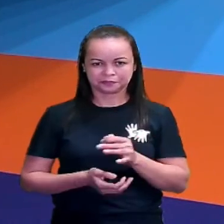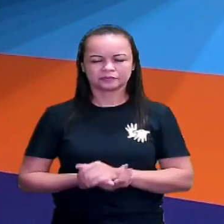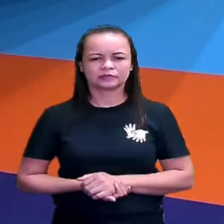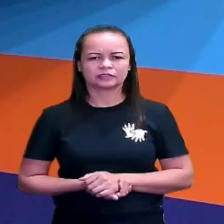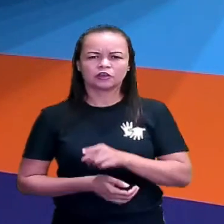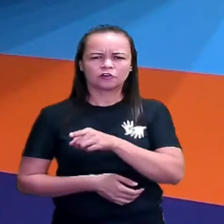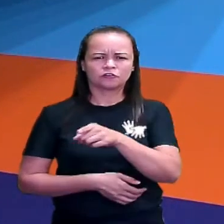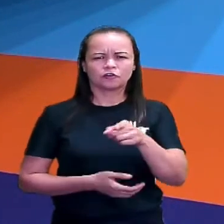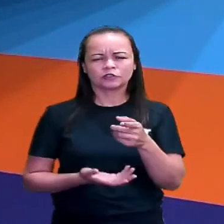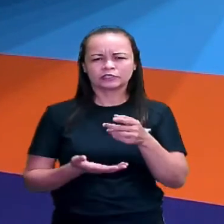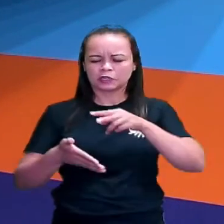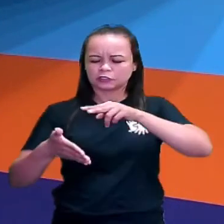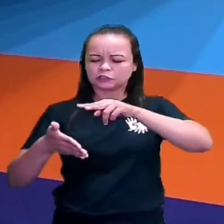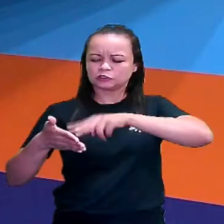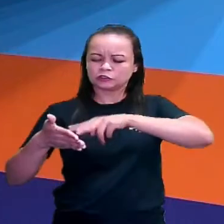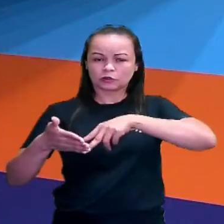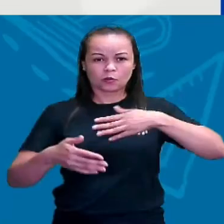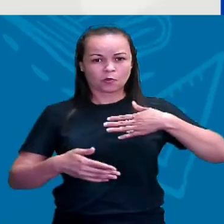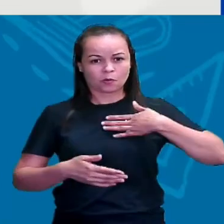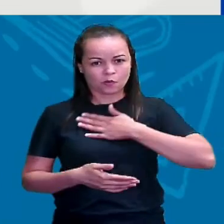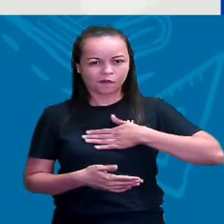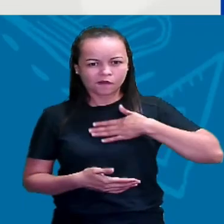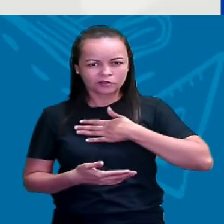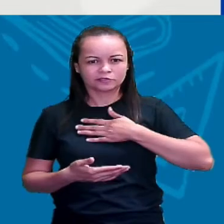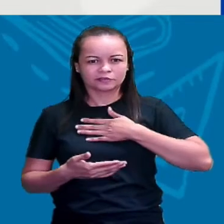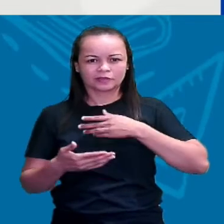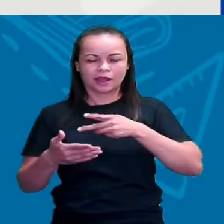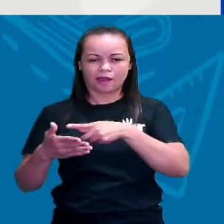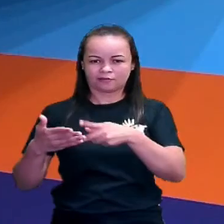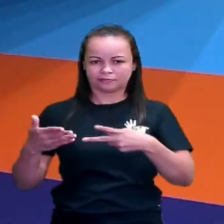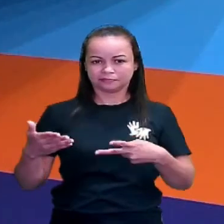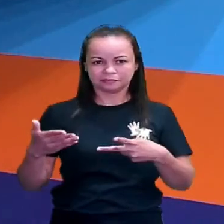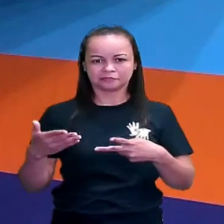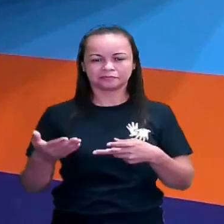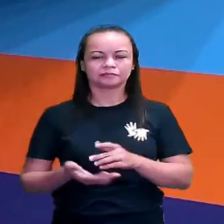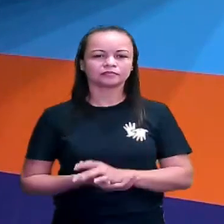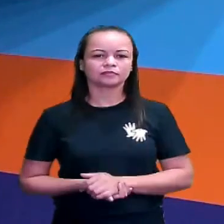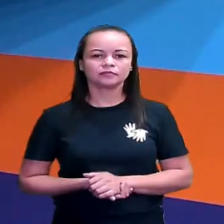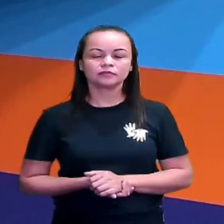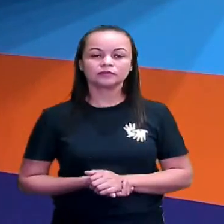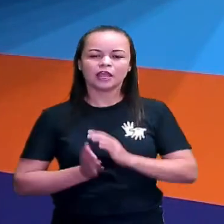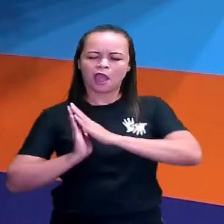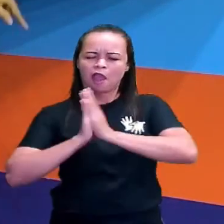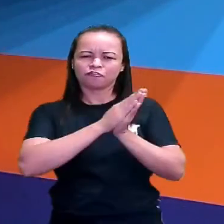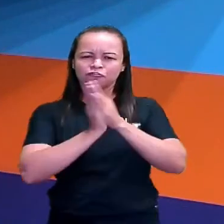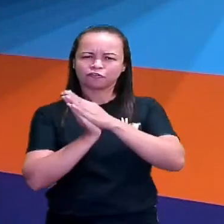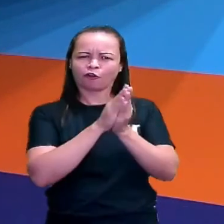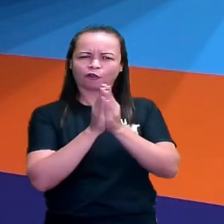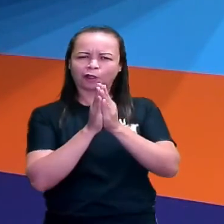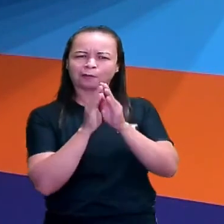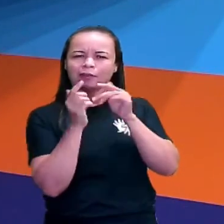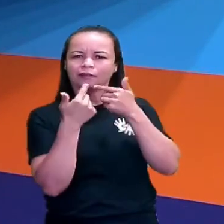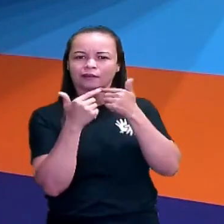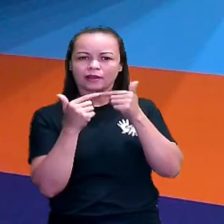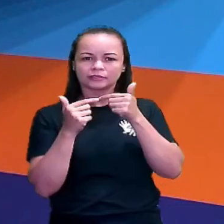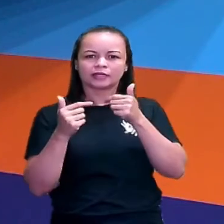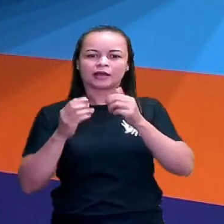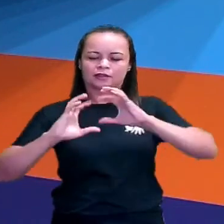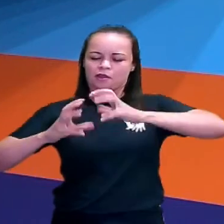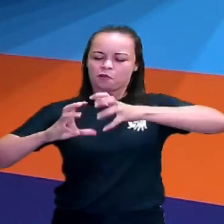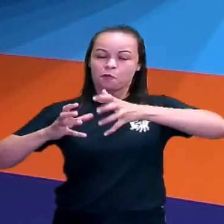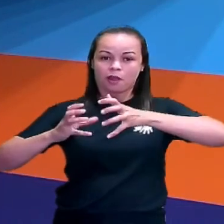Gostaram do poema Foca de Vinícius de Moraes? Olha ela aqui, A foca bem engraçada com a bola onde?